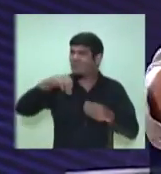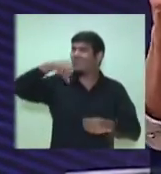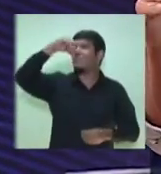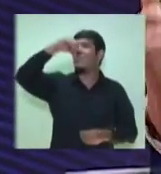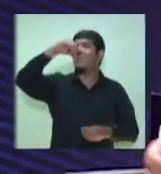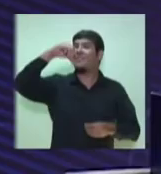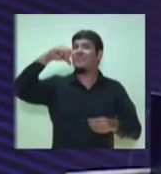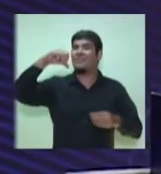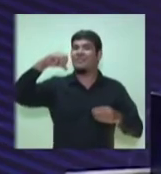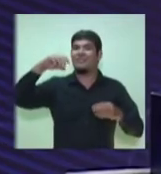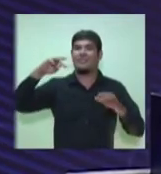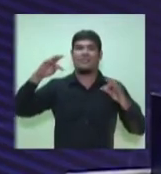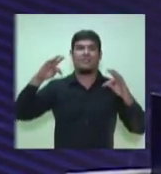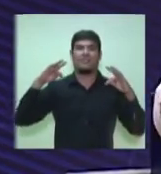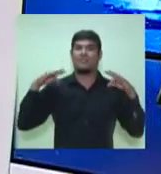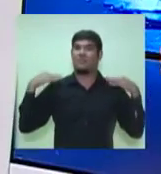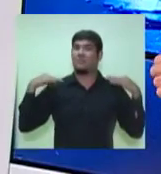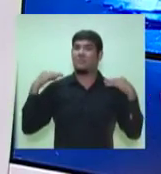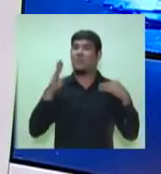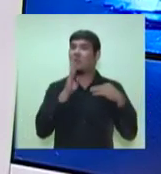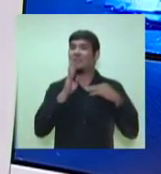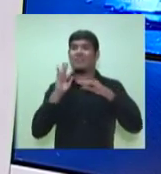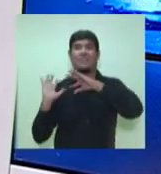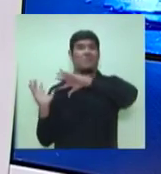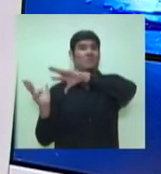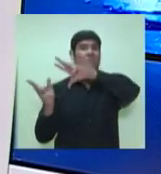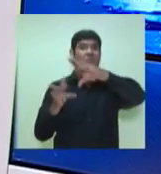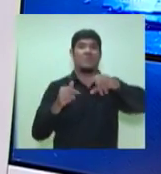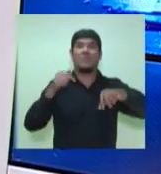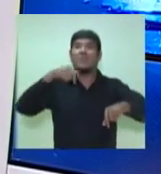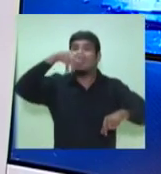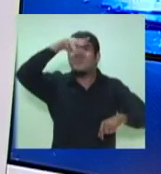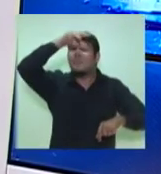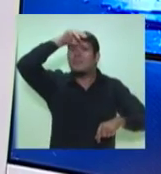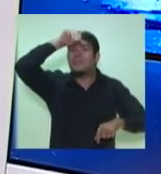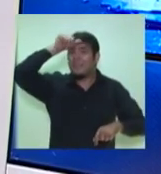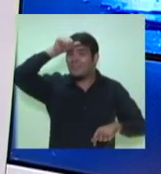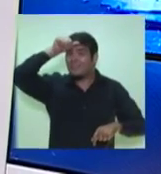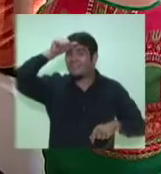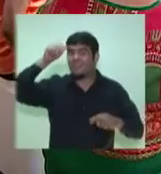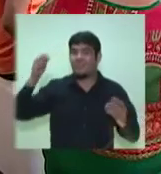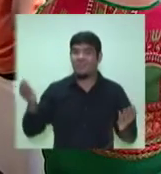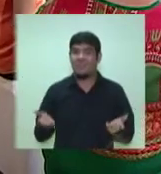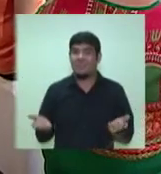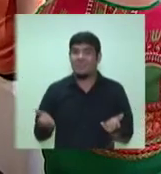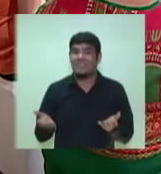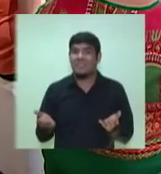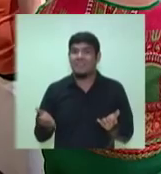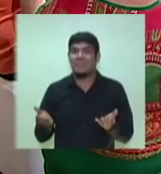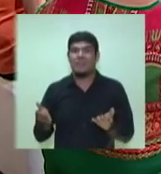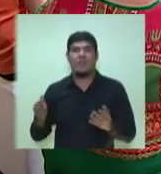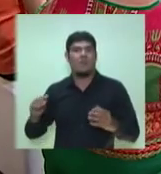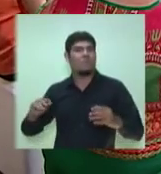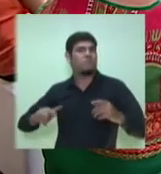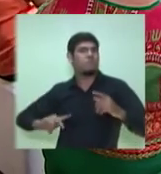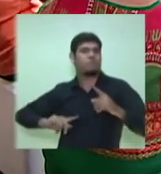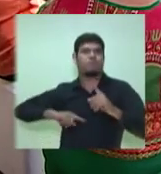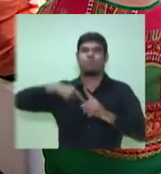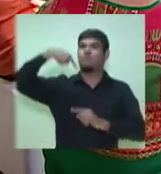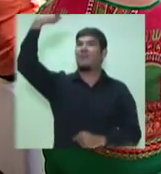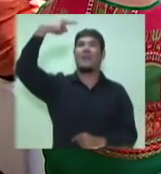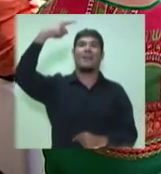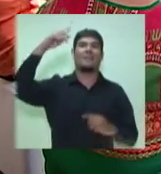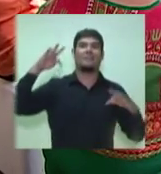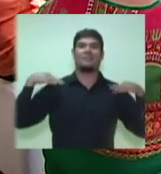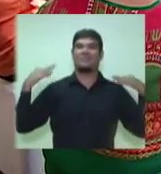turismo no mundo inteiro. Manaus, hoje, é uma cidade com toda a perspectiva de ser uma meca do turismo internacional.